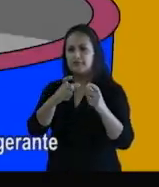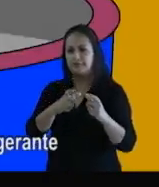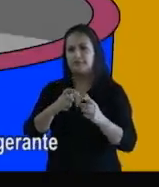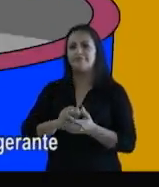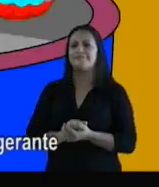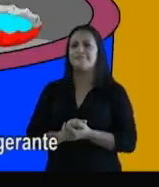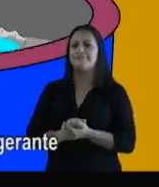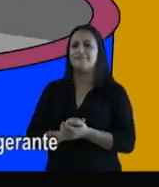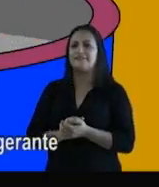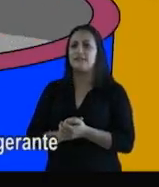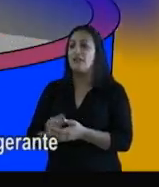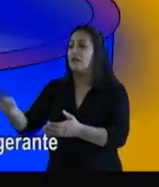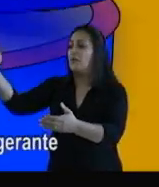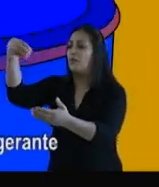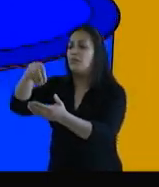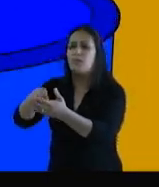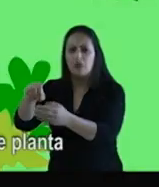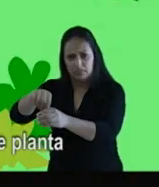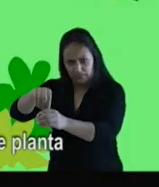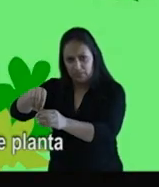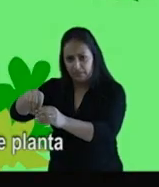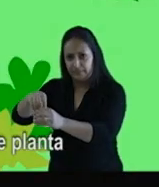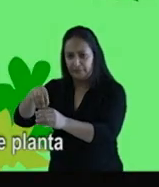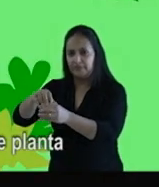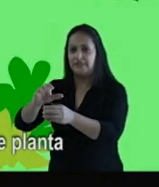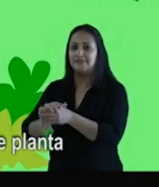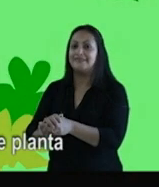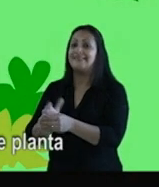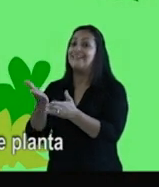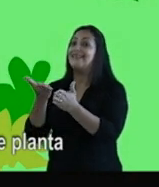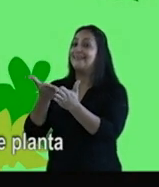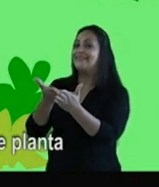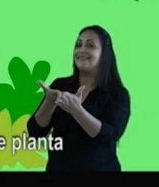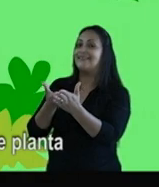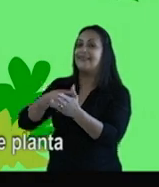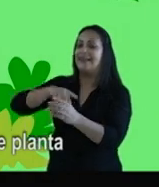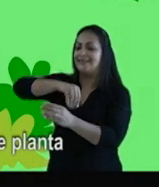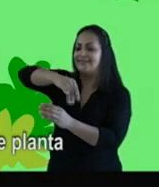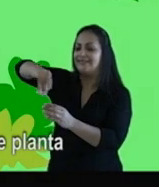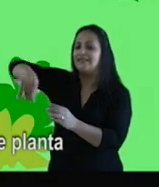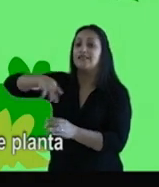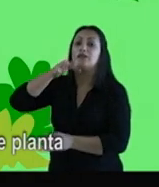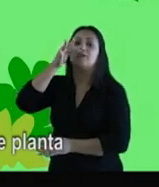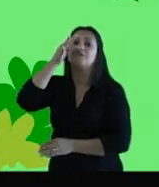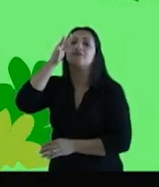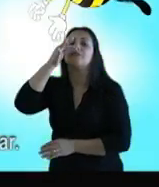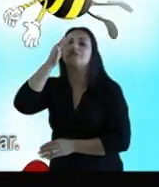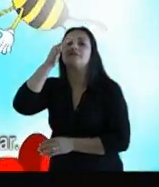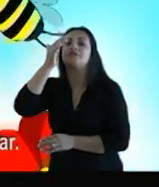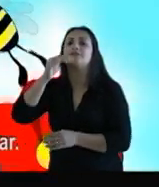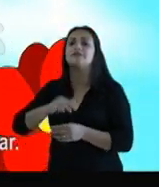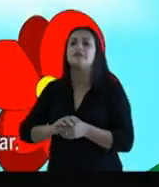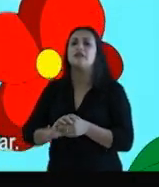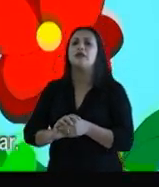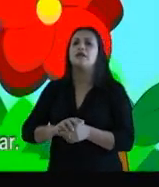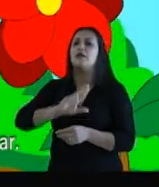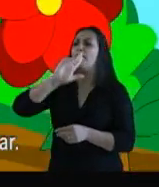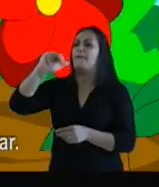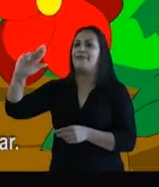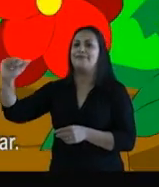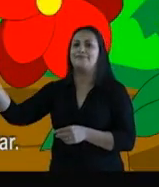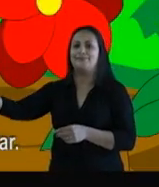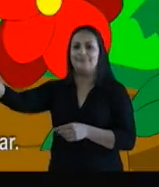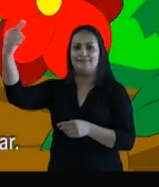fora as tampinhas de refrigerante. E até colocaram areia nos vasos de plantas. Para nunca mais